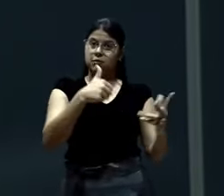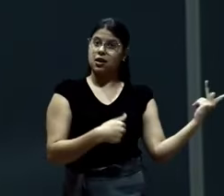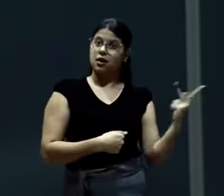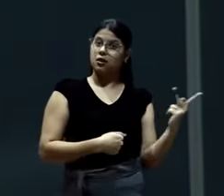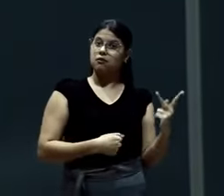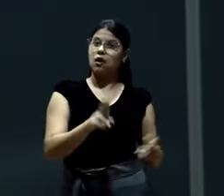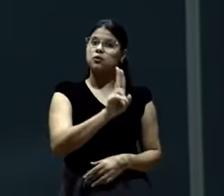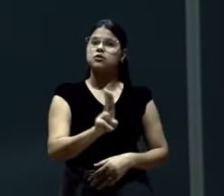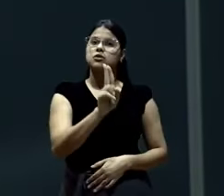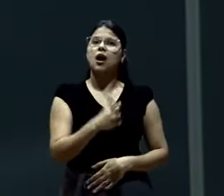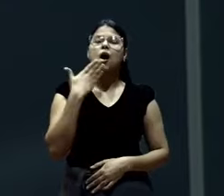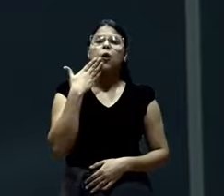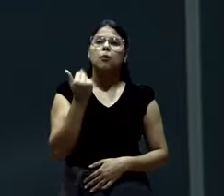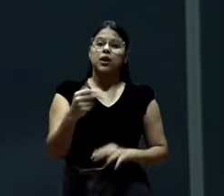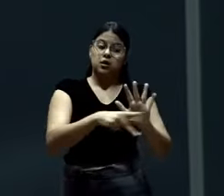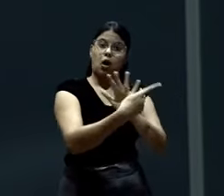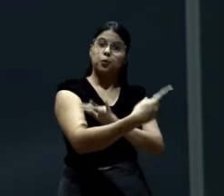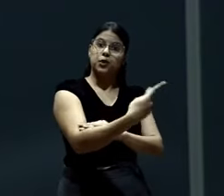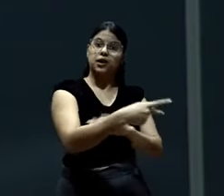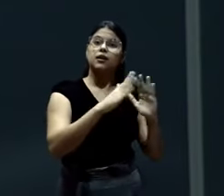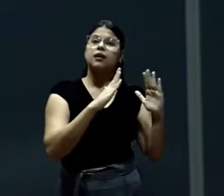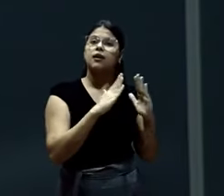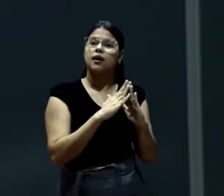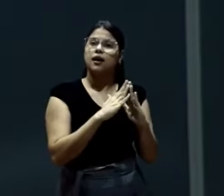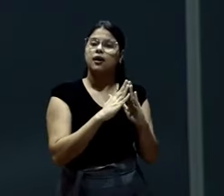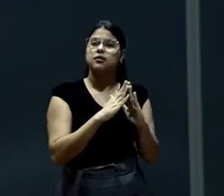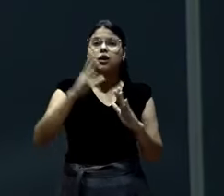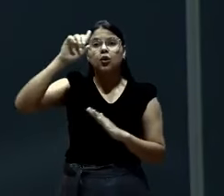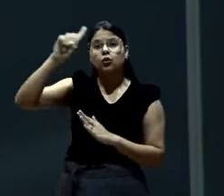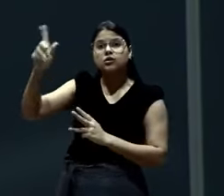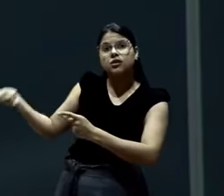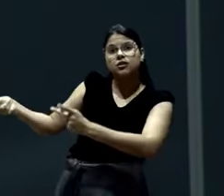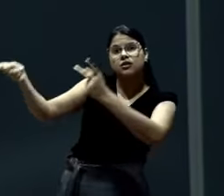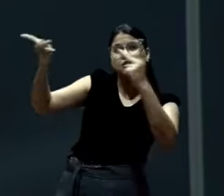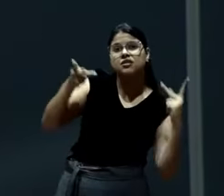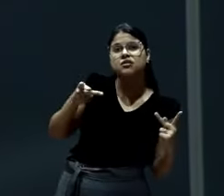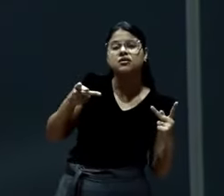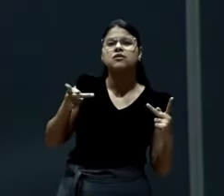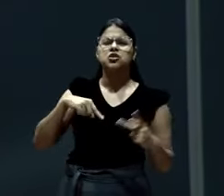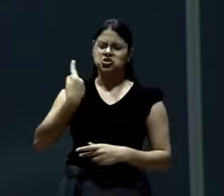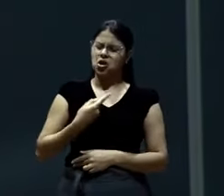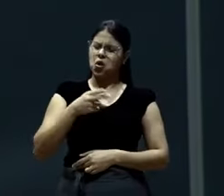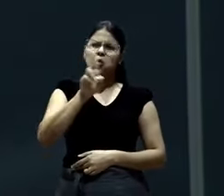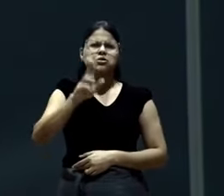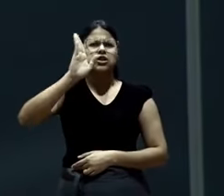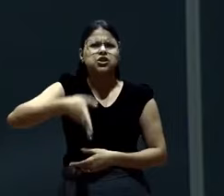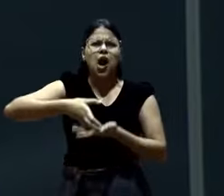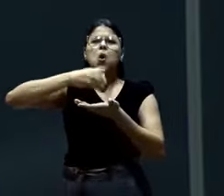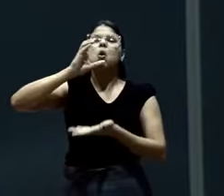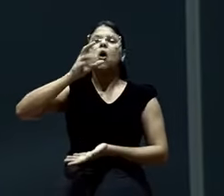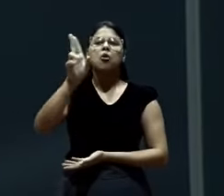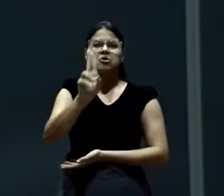O melhor aqui. É para os de casa. Quando a visita vier. Ela vai comer. Nós já comemos no prato. Nós já bebemos no copo.